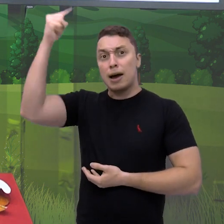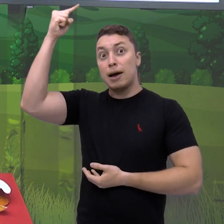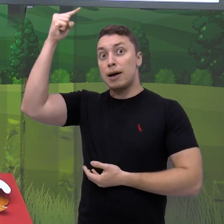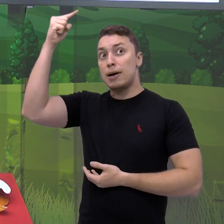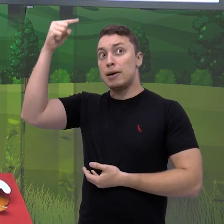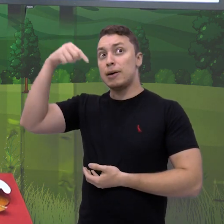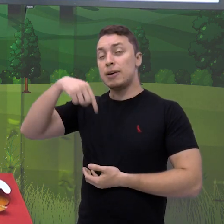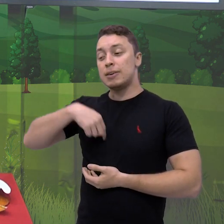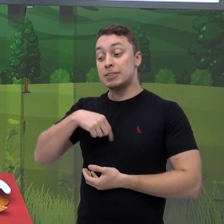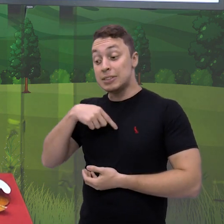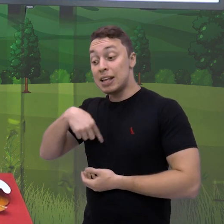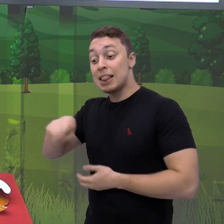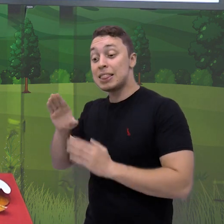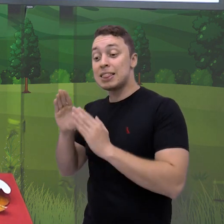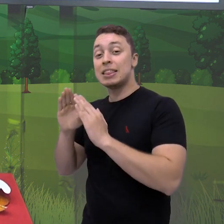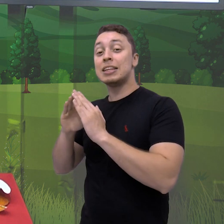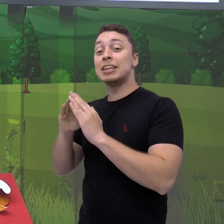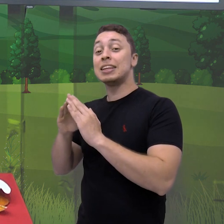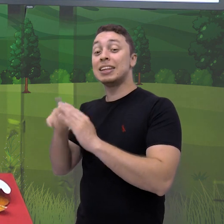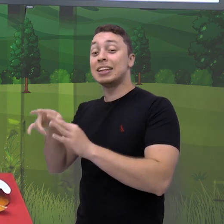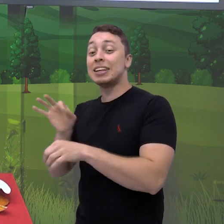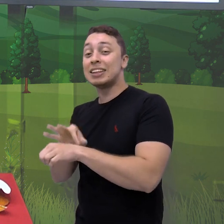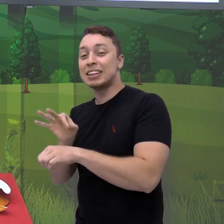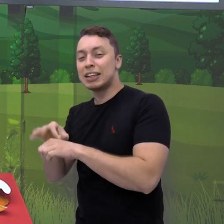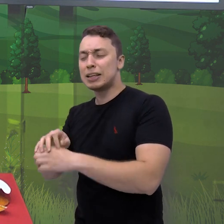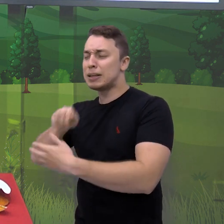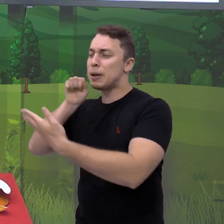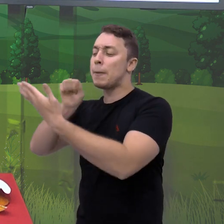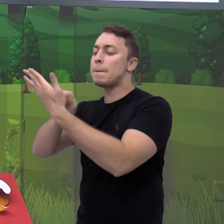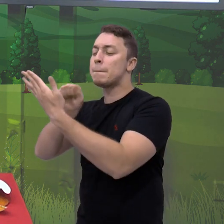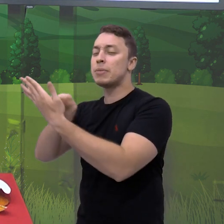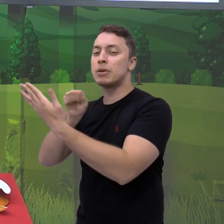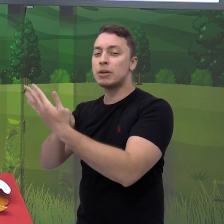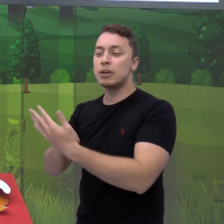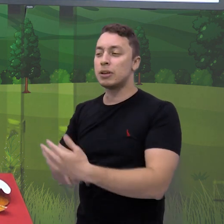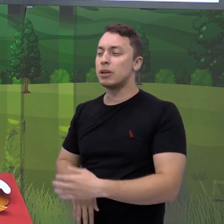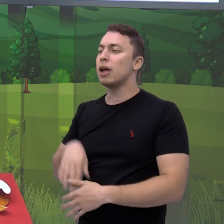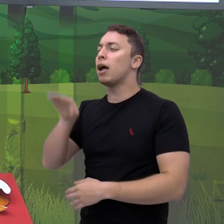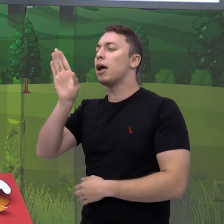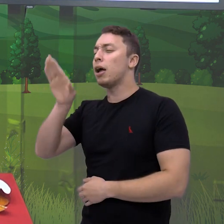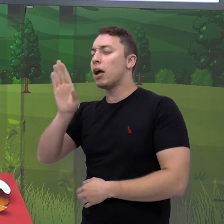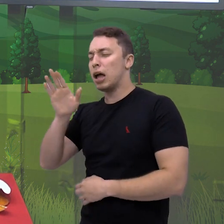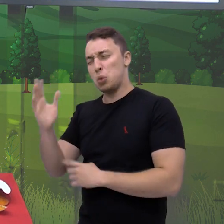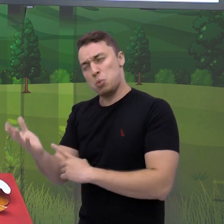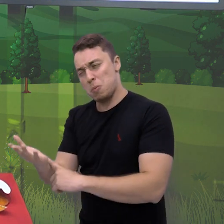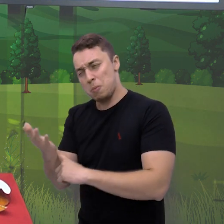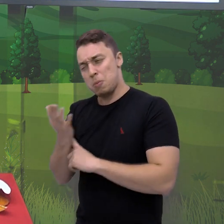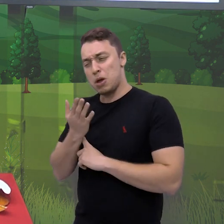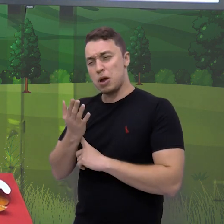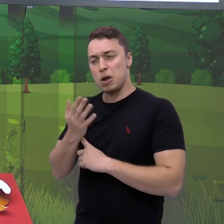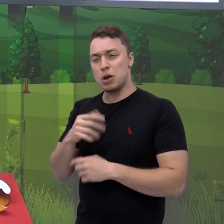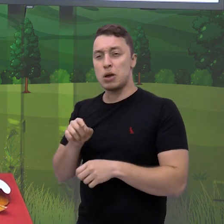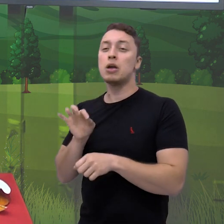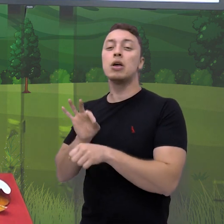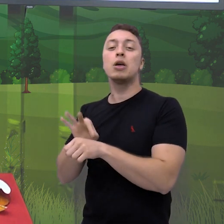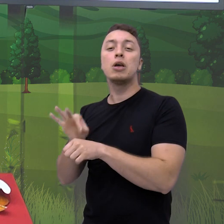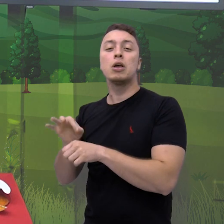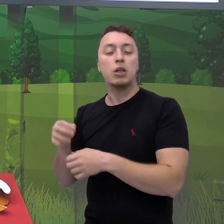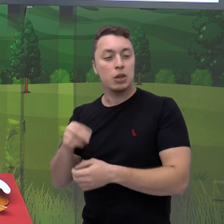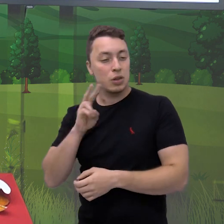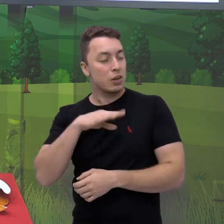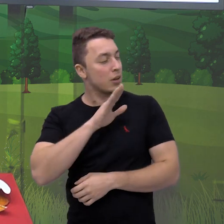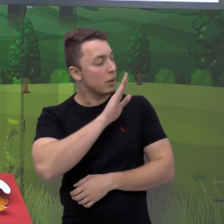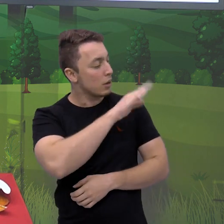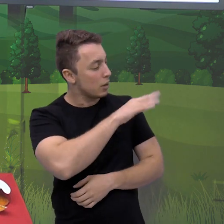formigueiro, bateu na porta e foi pedir abrigo. As formigas poderiam muito bem agora dizer,